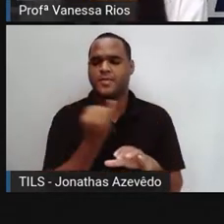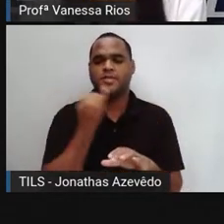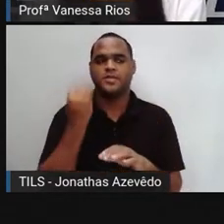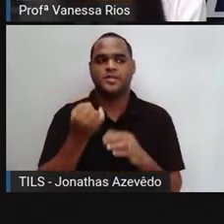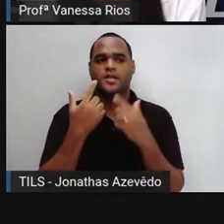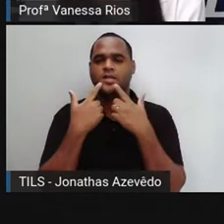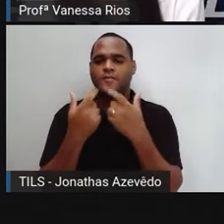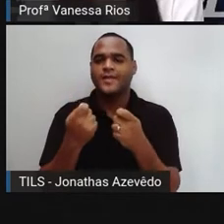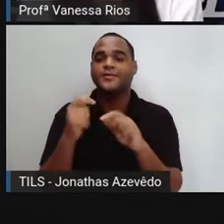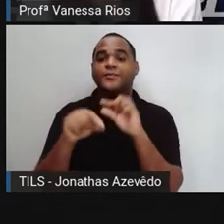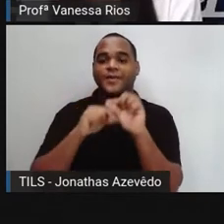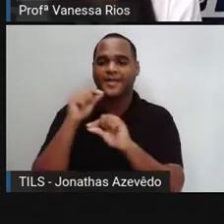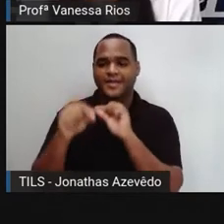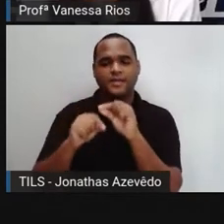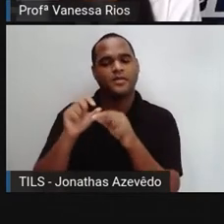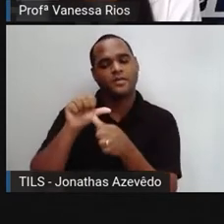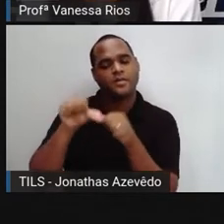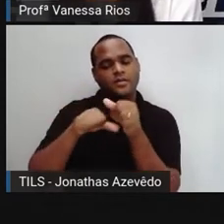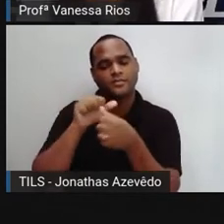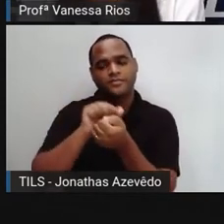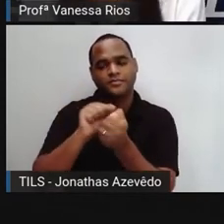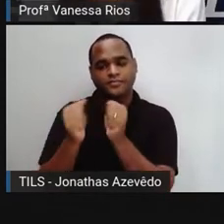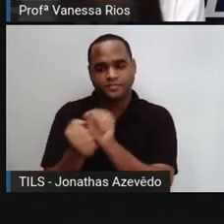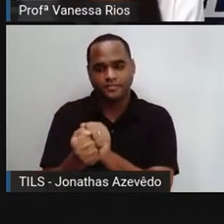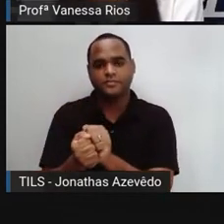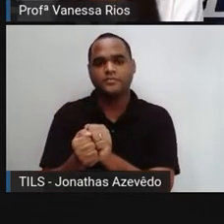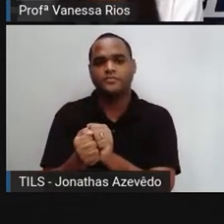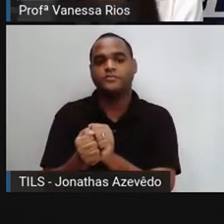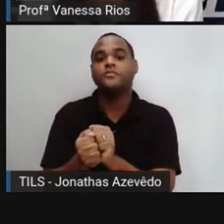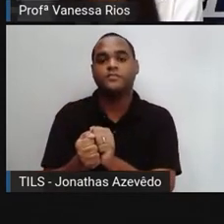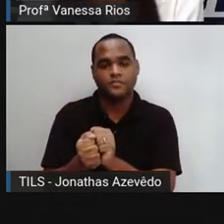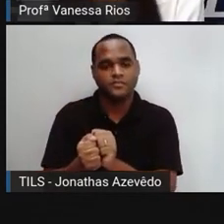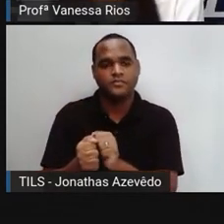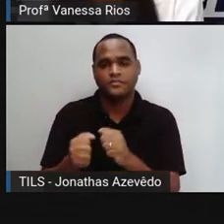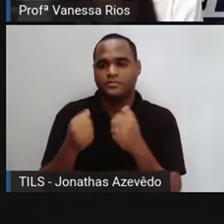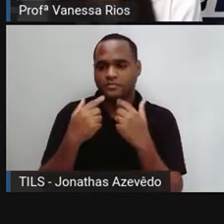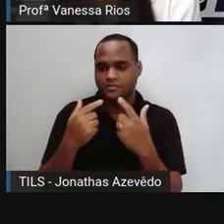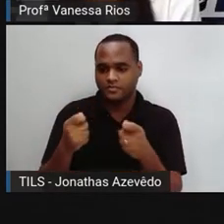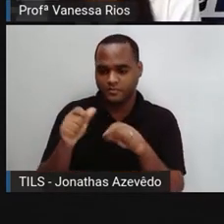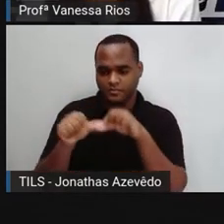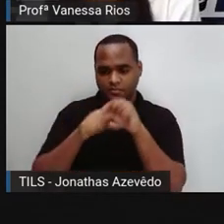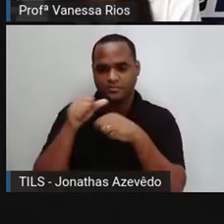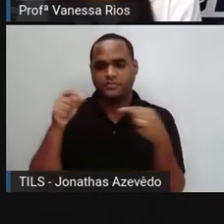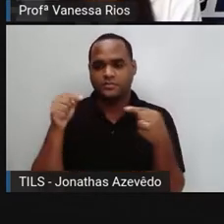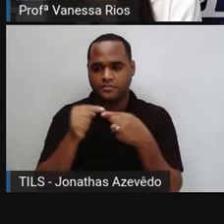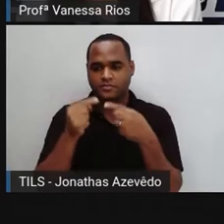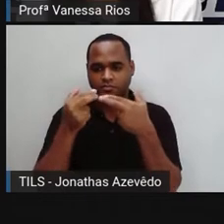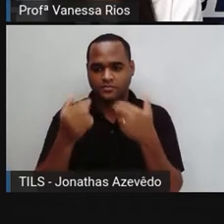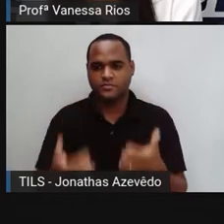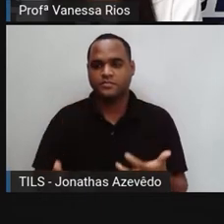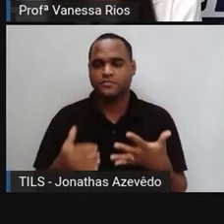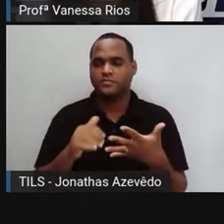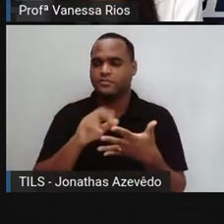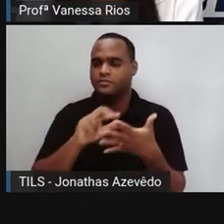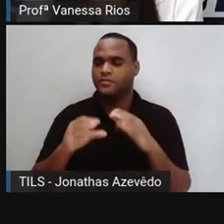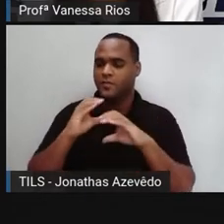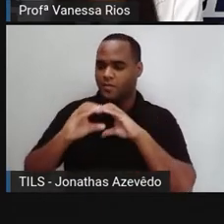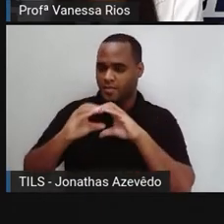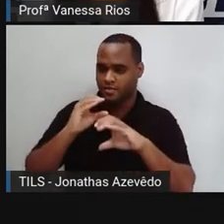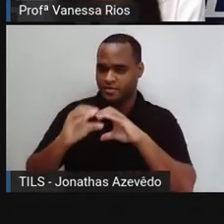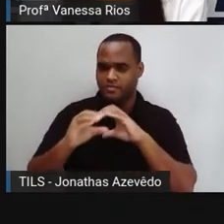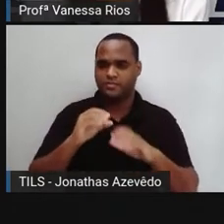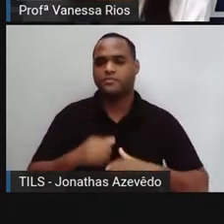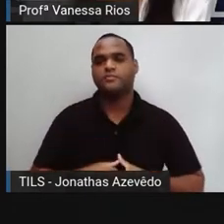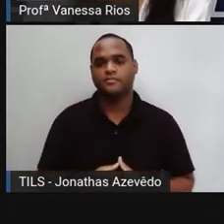linguagem, ela é adequada aos elementos que compõem o processo de comunicação.